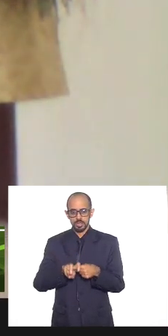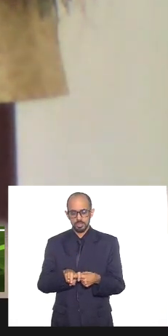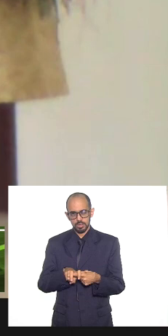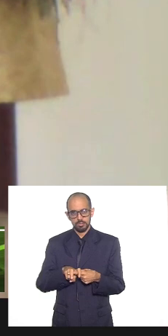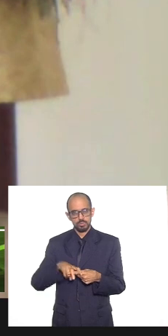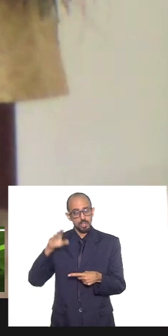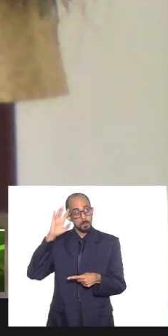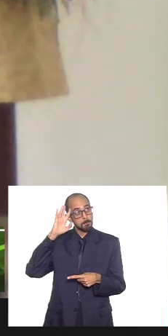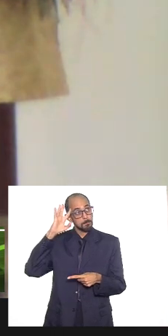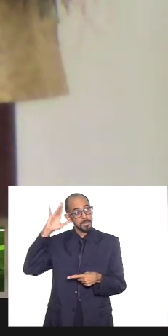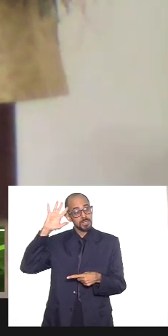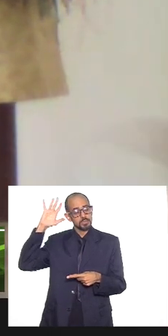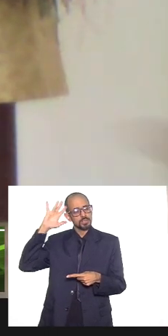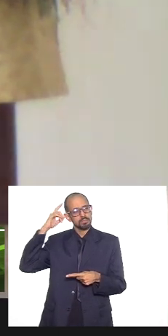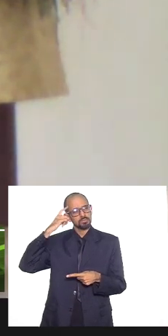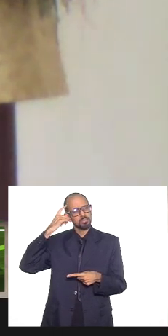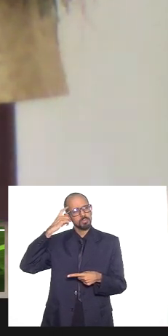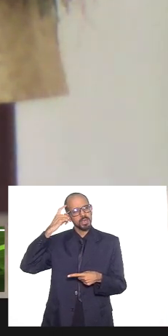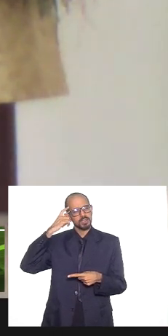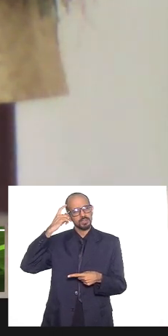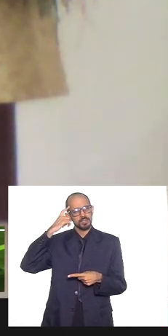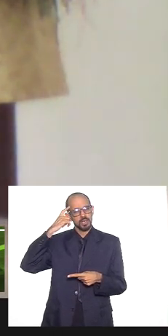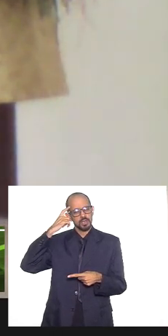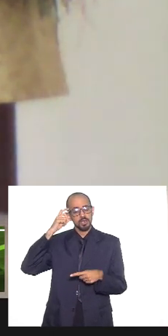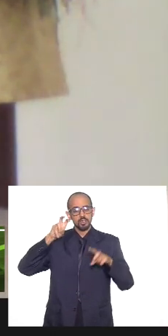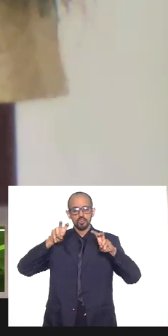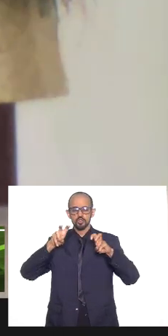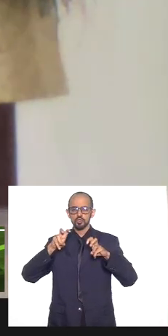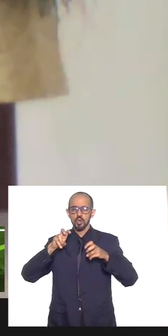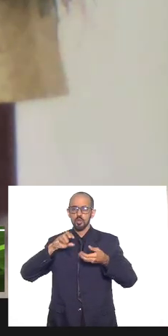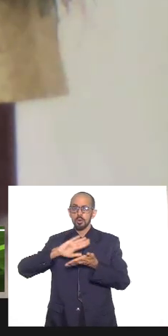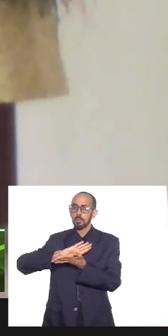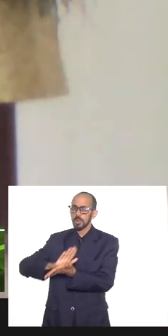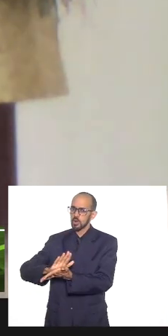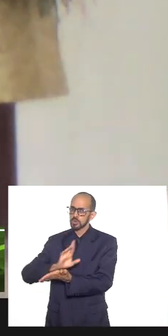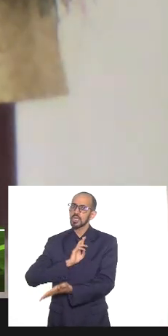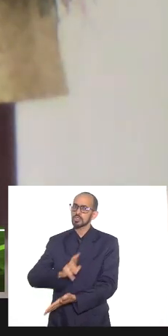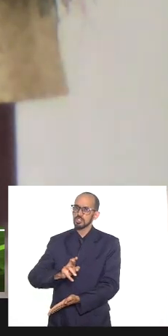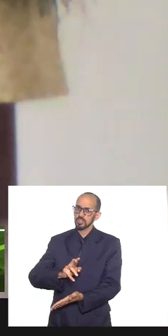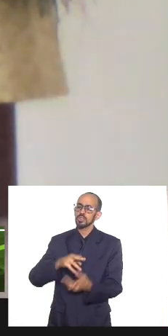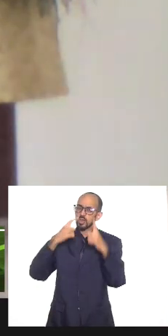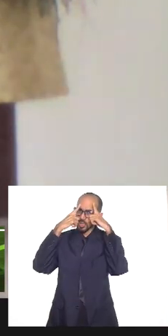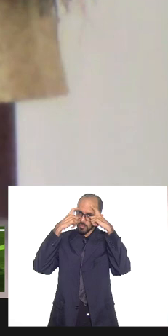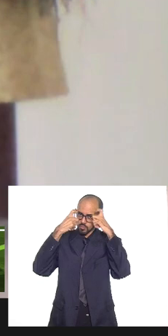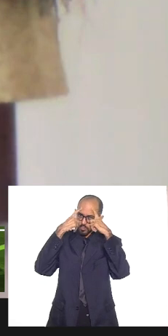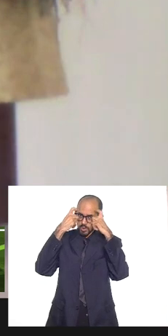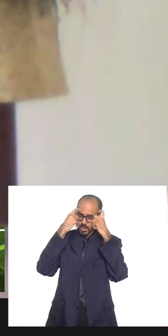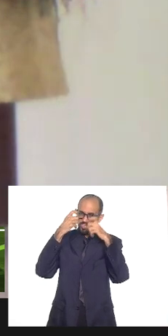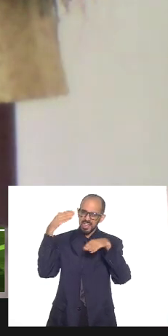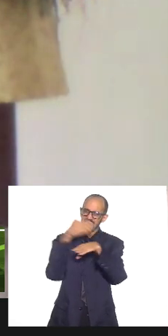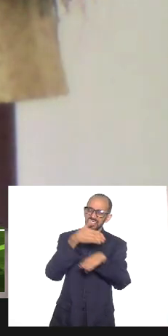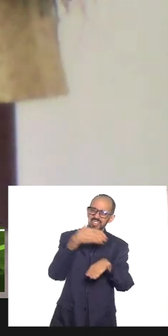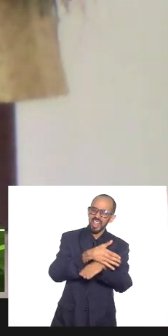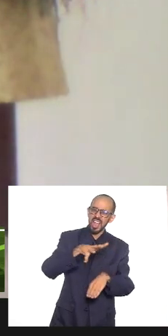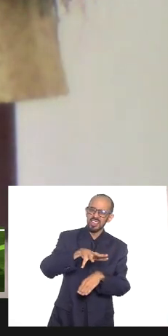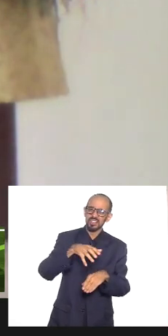pensa isso, não só pensa a intolerância religiosa, as violências, invasão de terreiro,